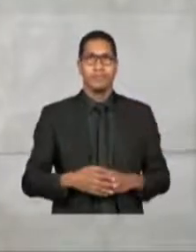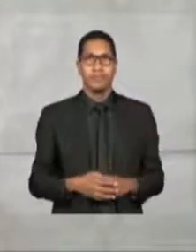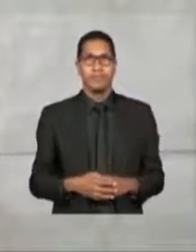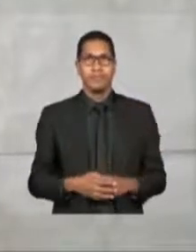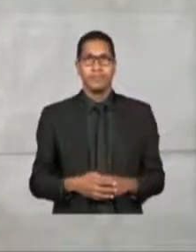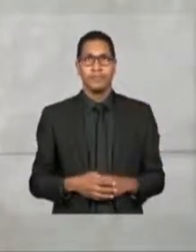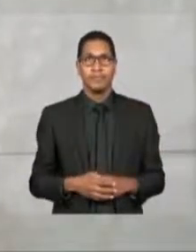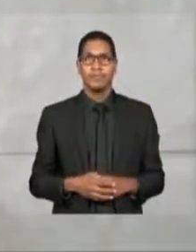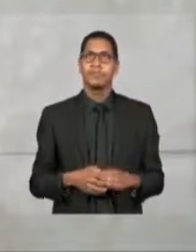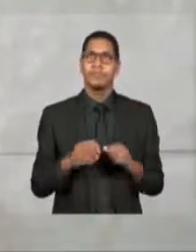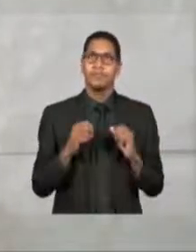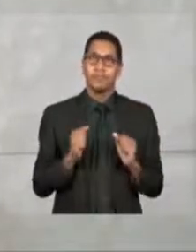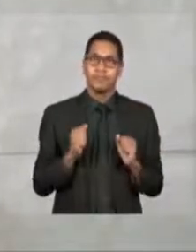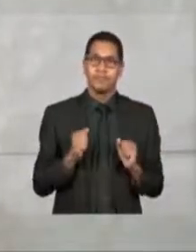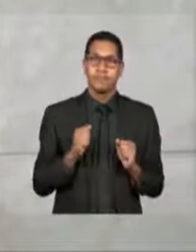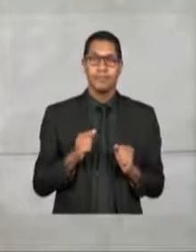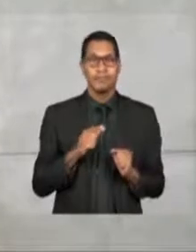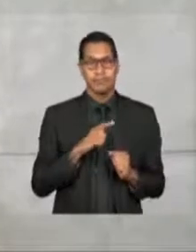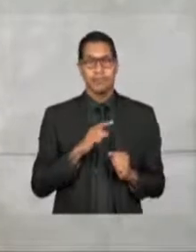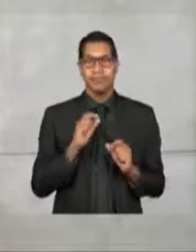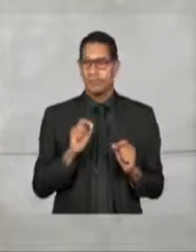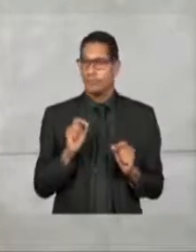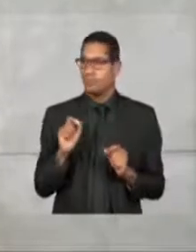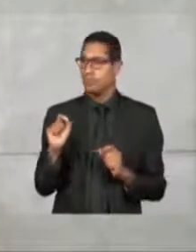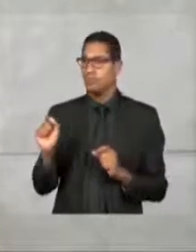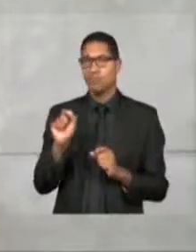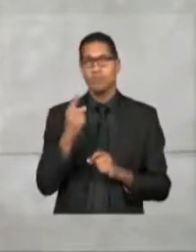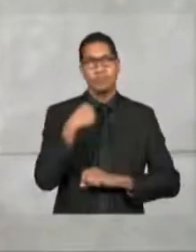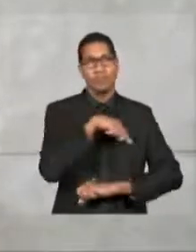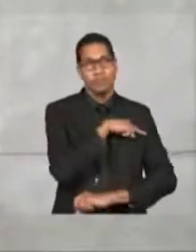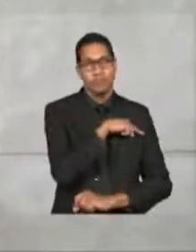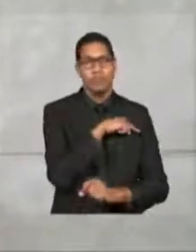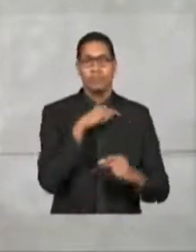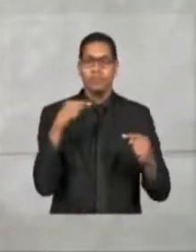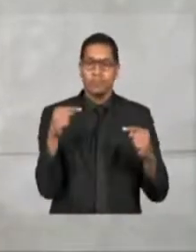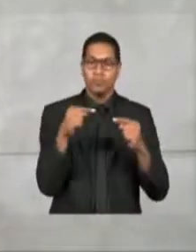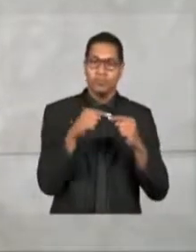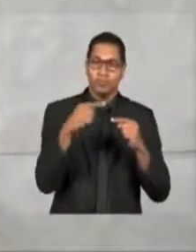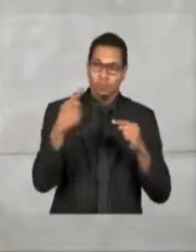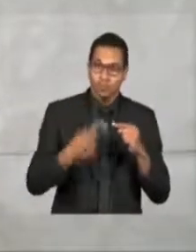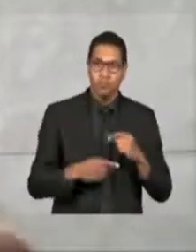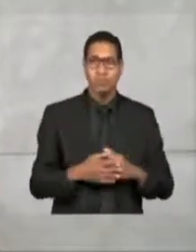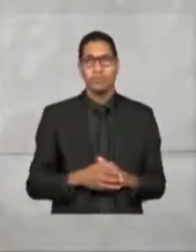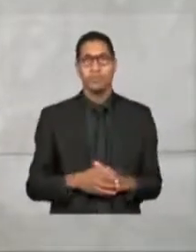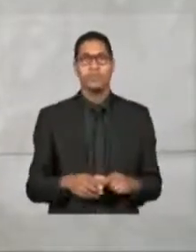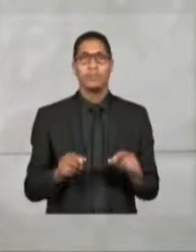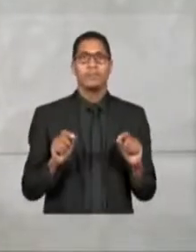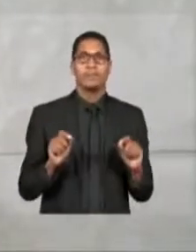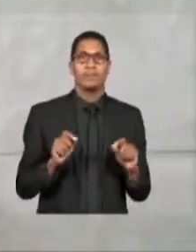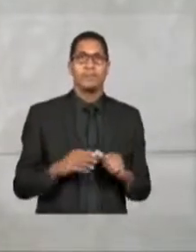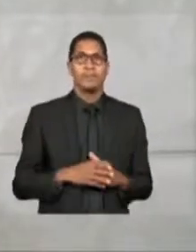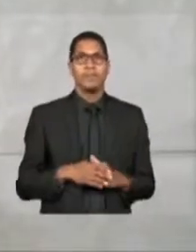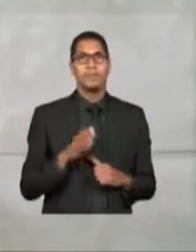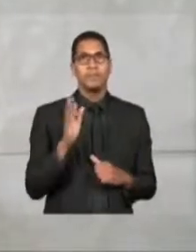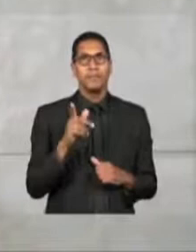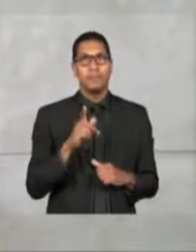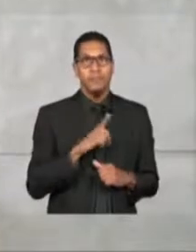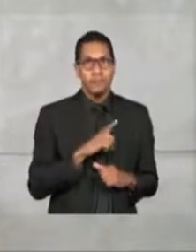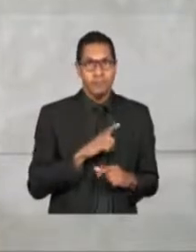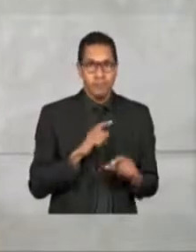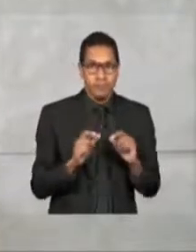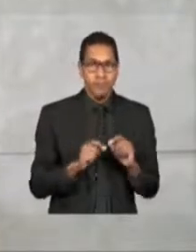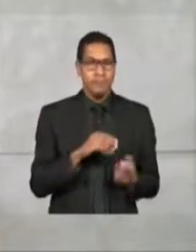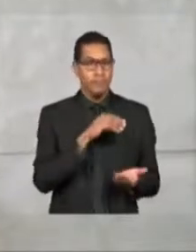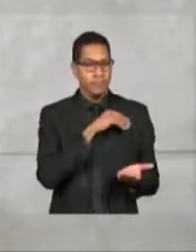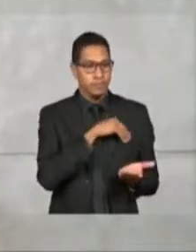podemos chegar a um consenso aqui nesta casa, onde houve o aumento do